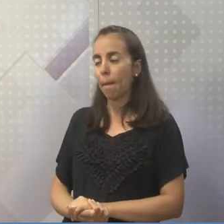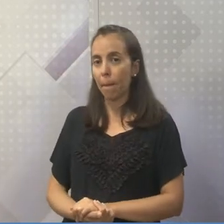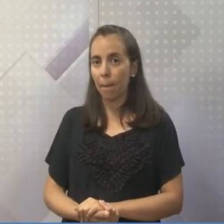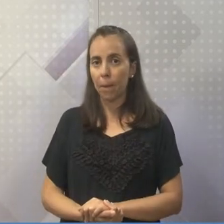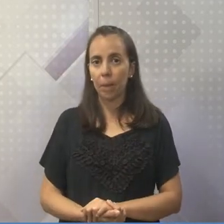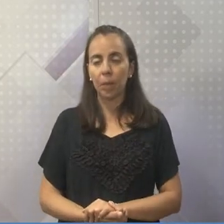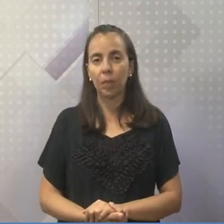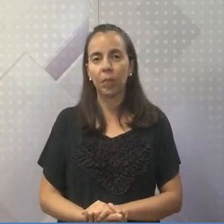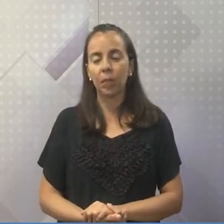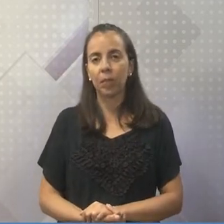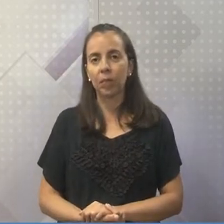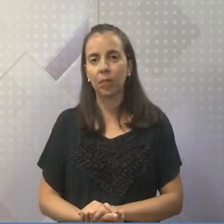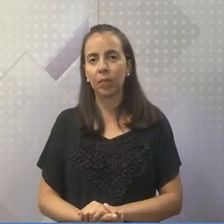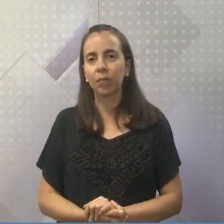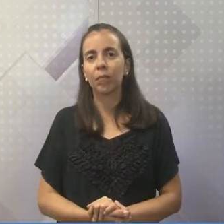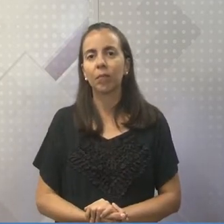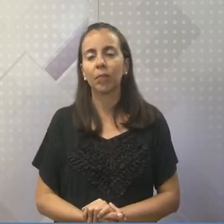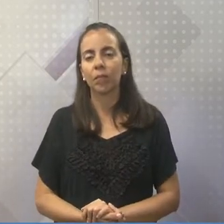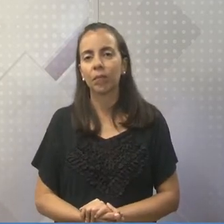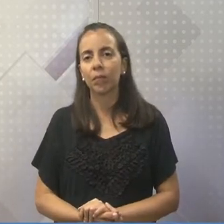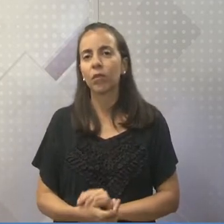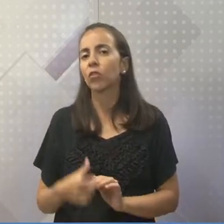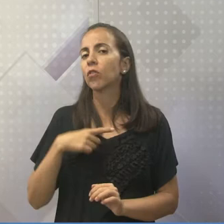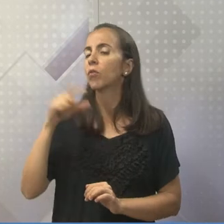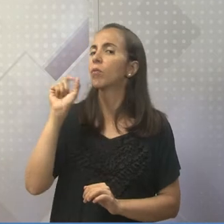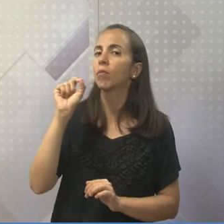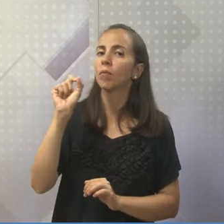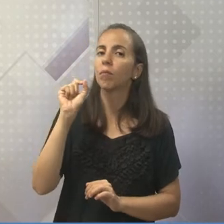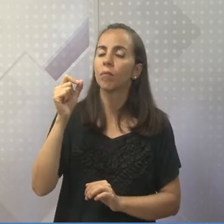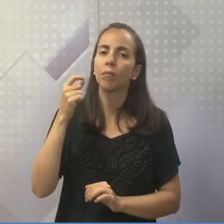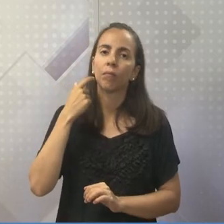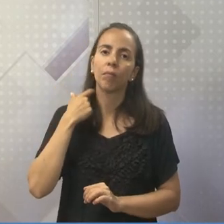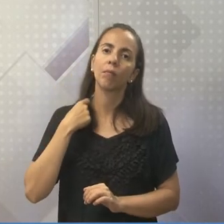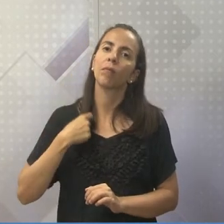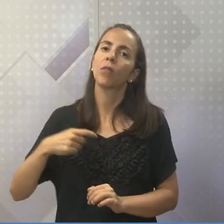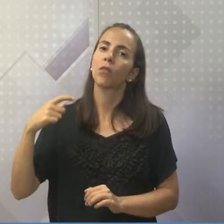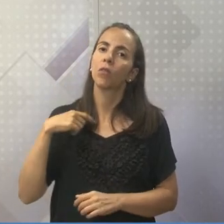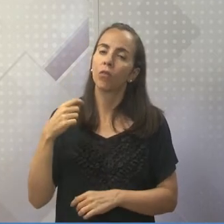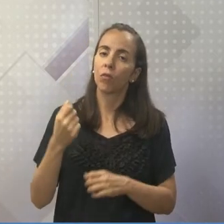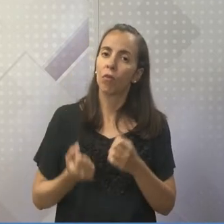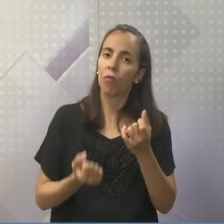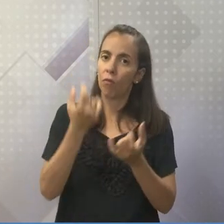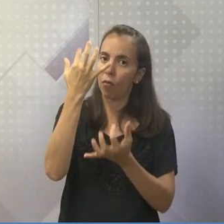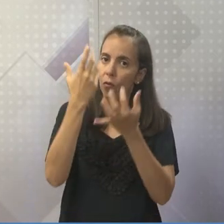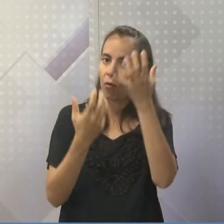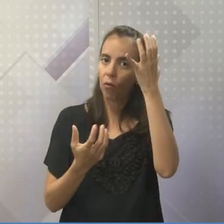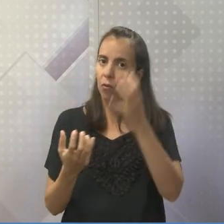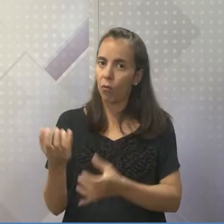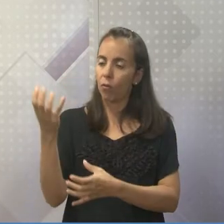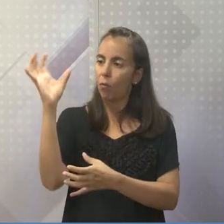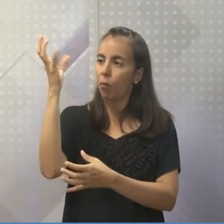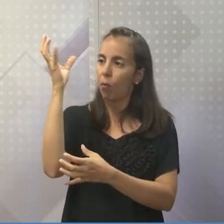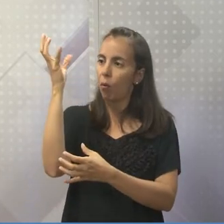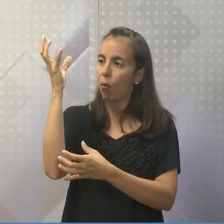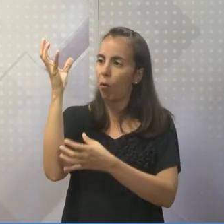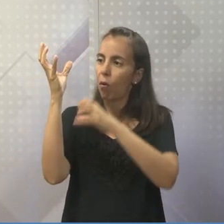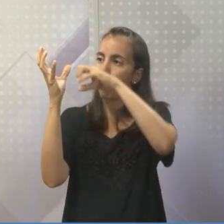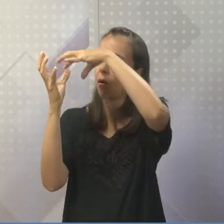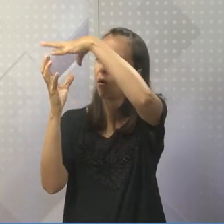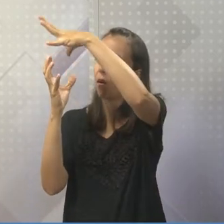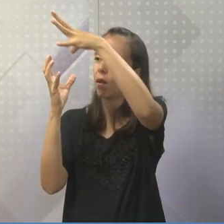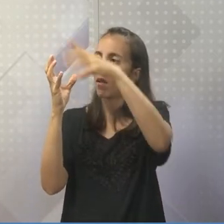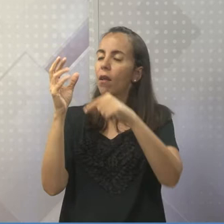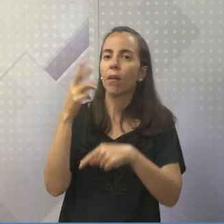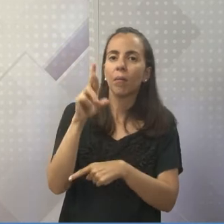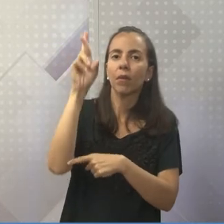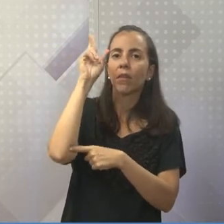constava em quê? Eles pegavam tochas de fogo que representavam as estrelas,